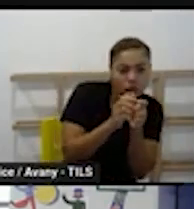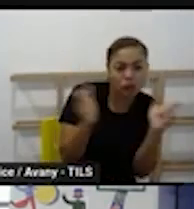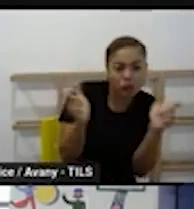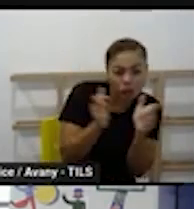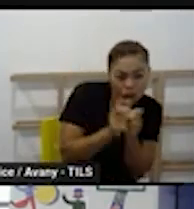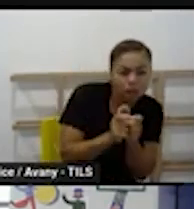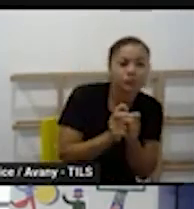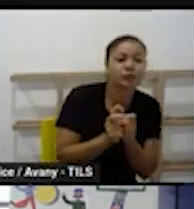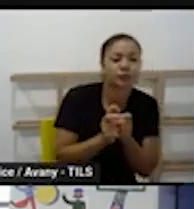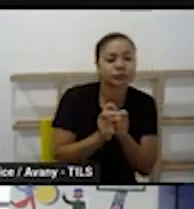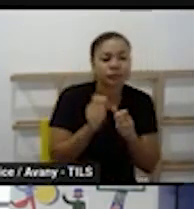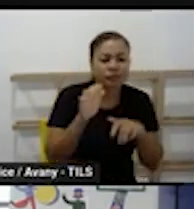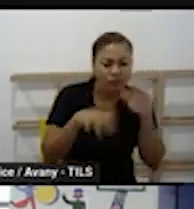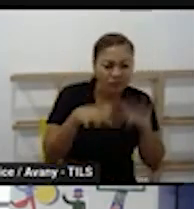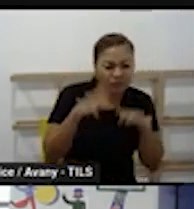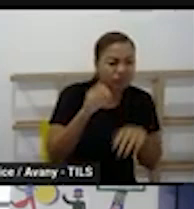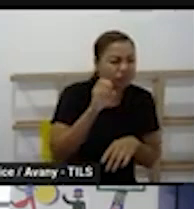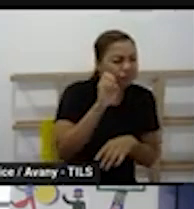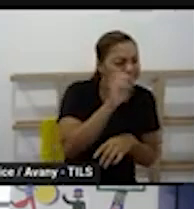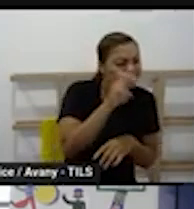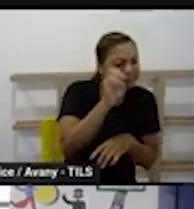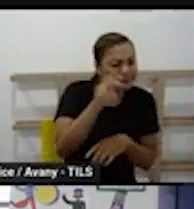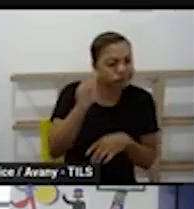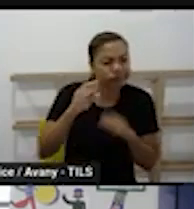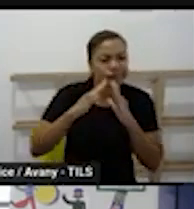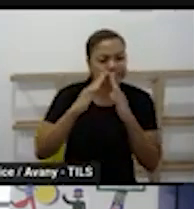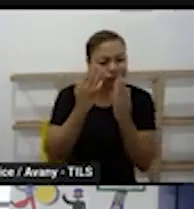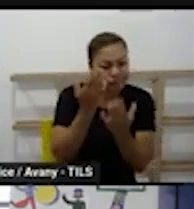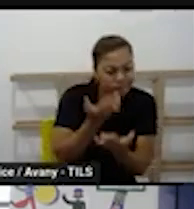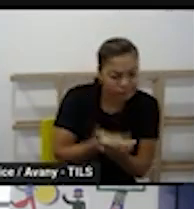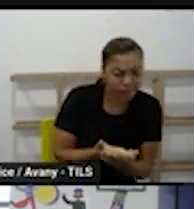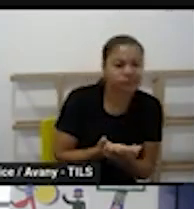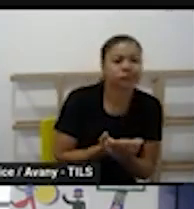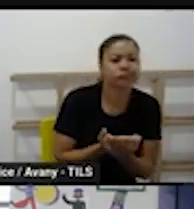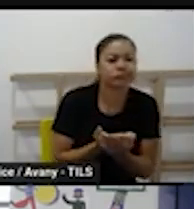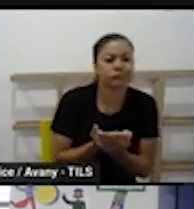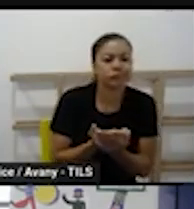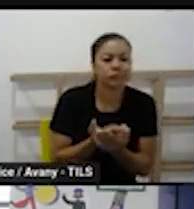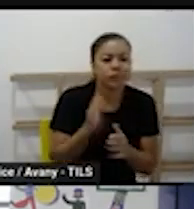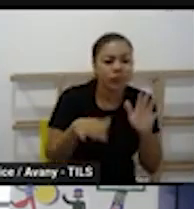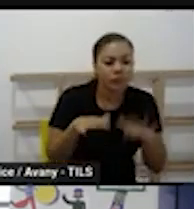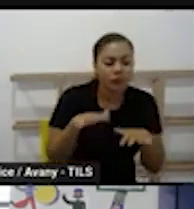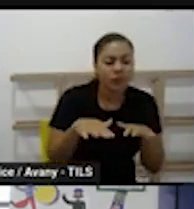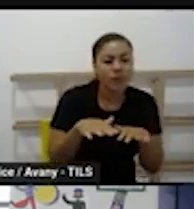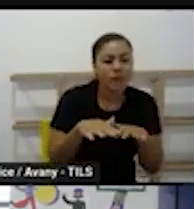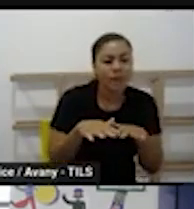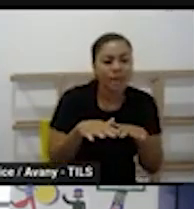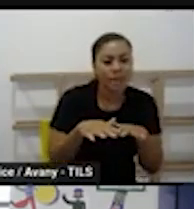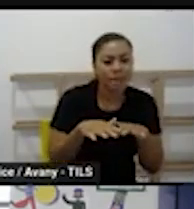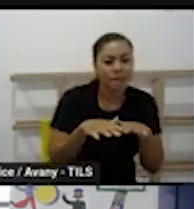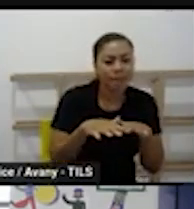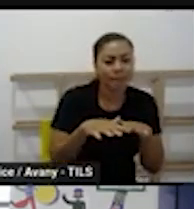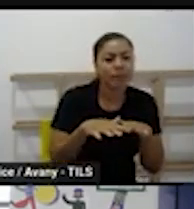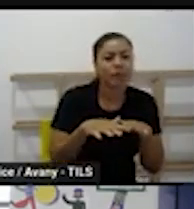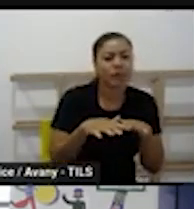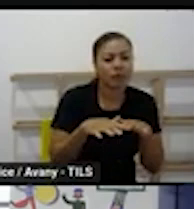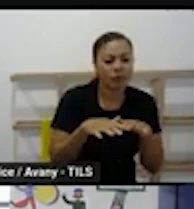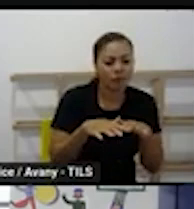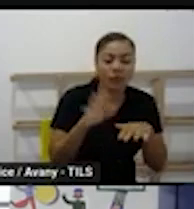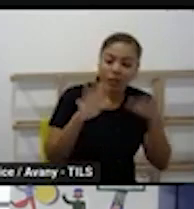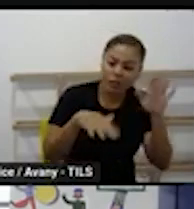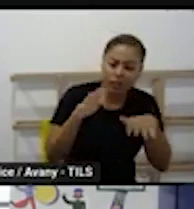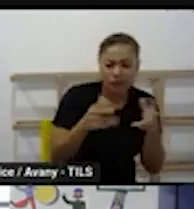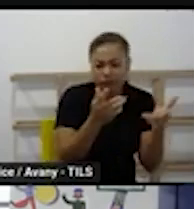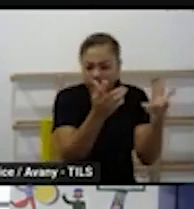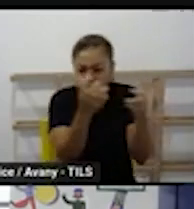essa prática nas escolas no CEMEIS né de grupo 2 e 3 que elas trazem as imagens dos momentos na estanque na hora do lanche